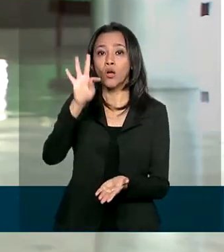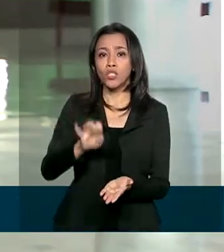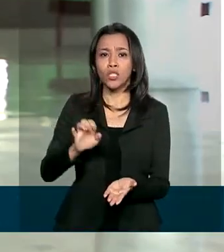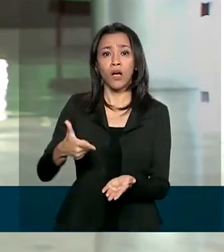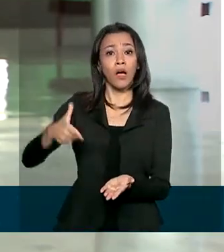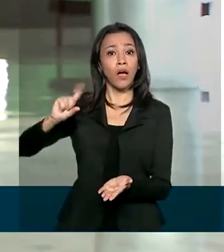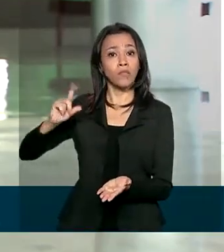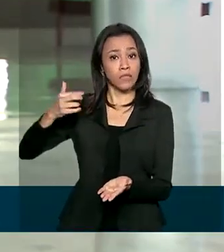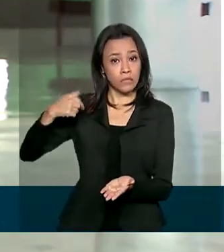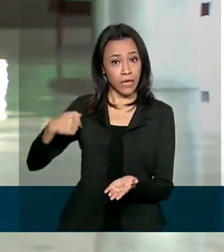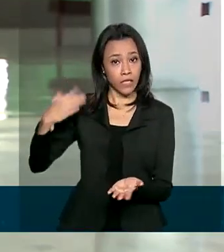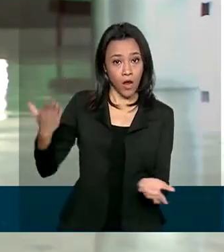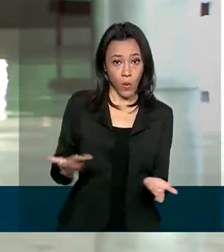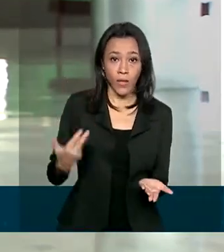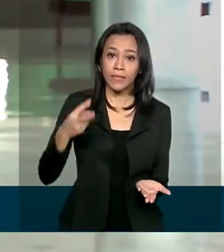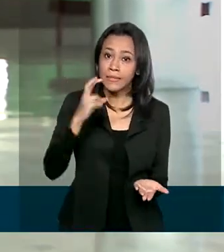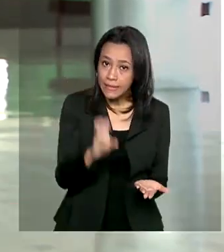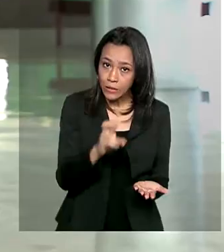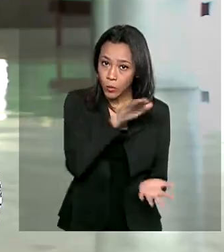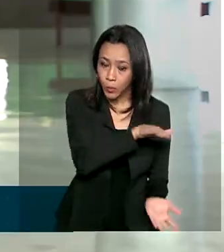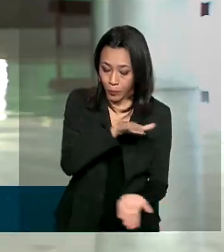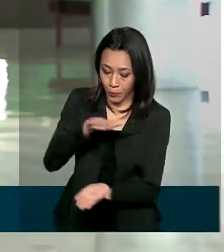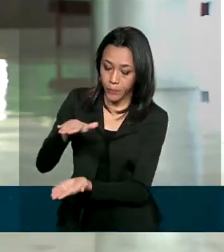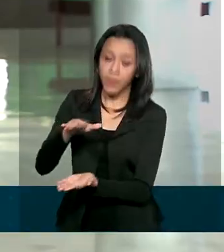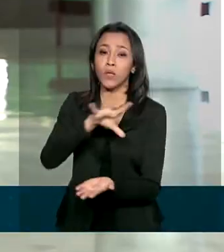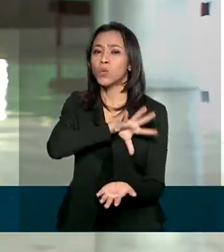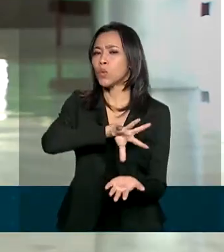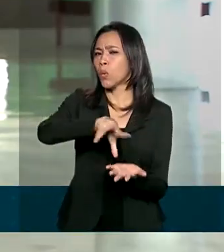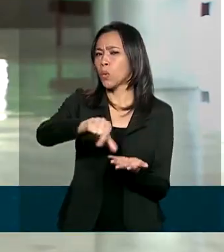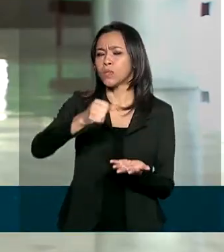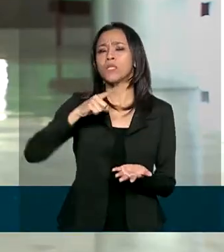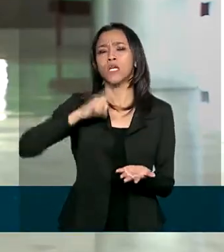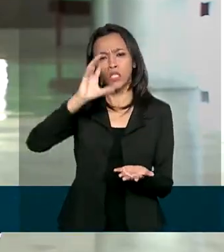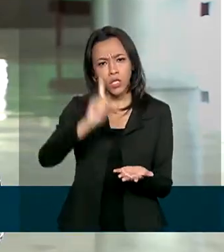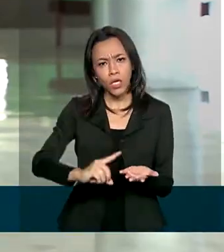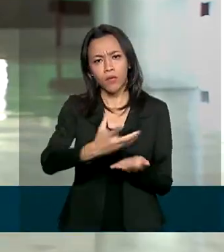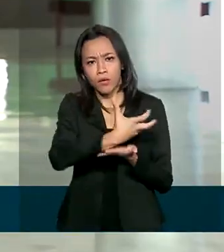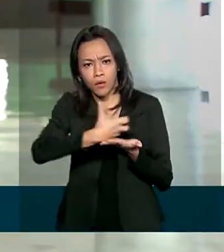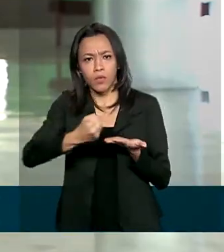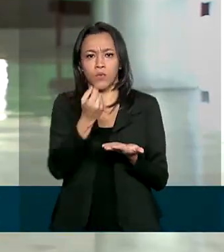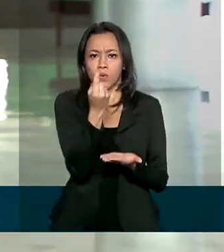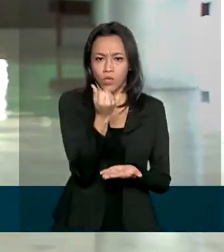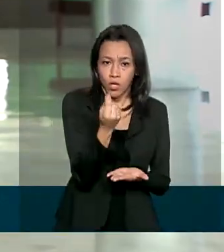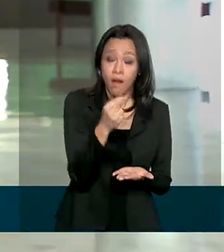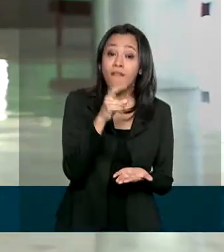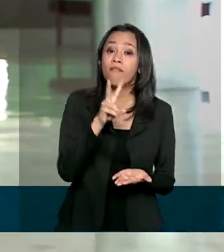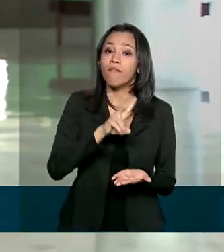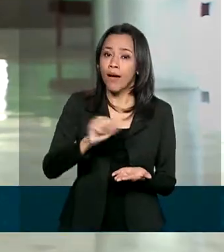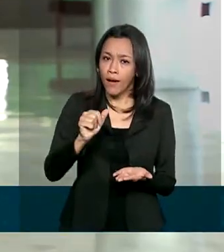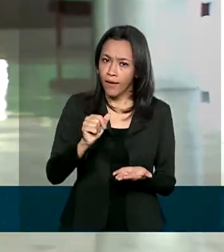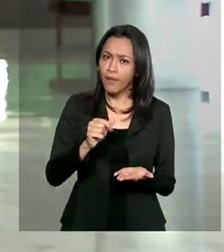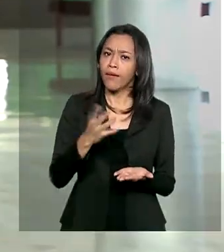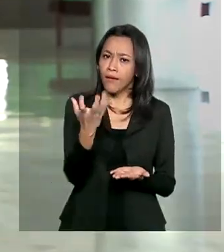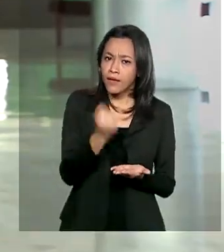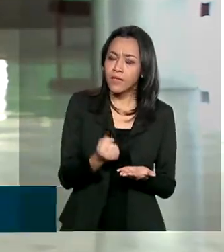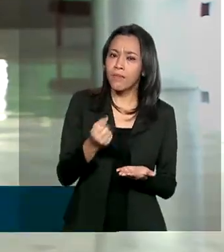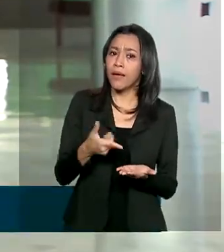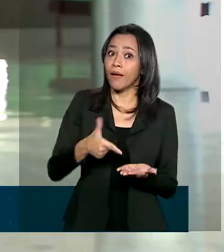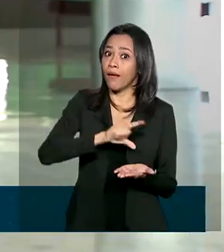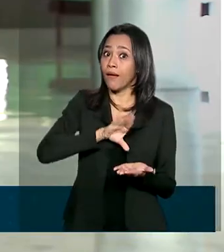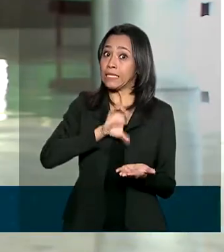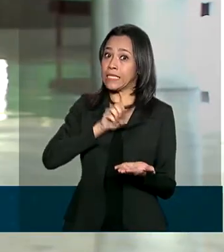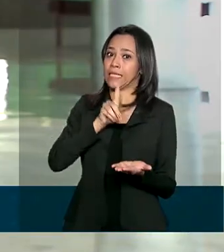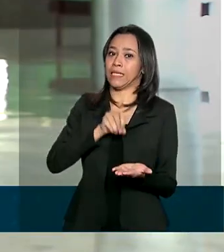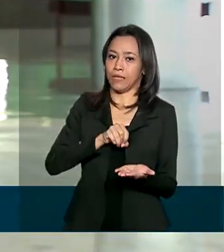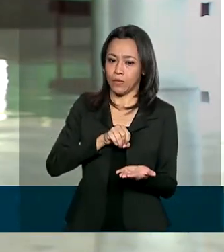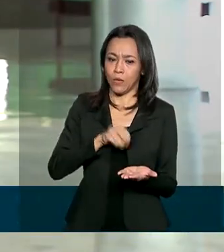para 5. Então todos os contribuintes que têm direito à restituição vão receber mais cedo. O último lote